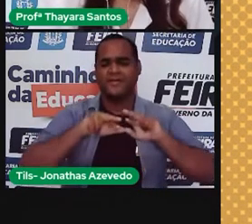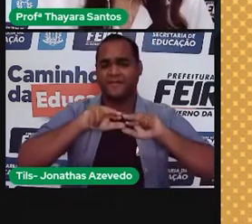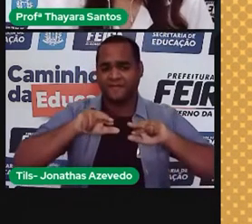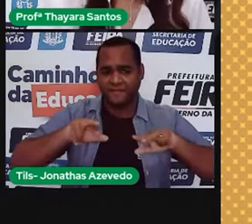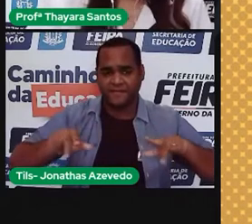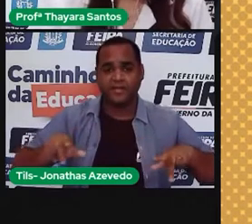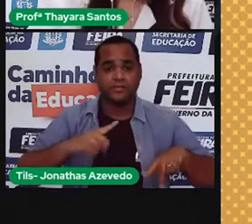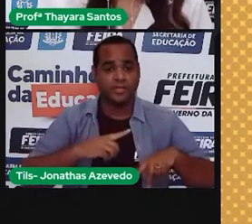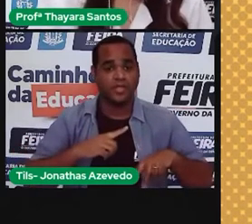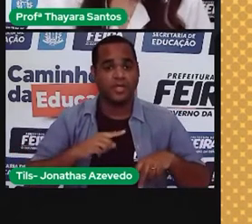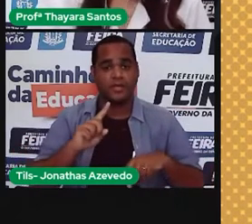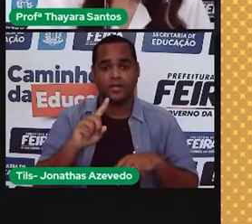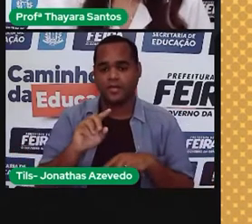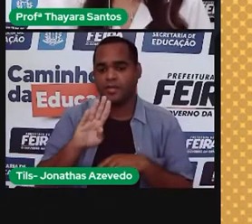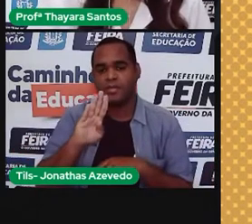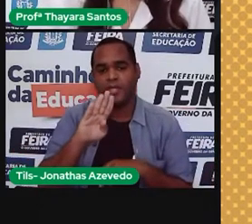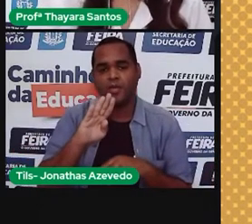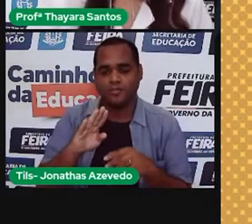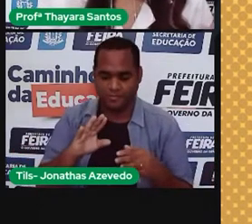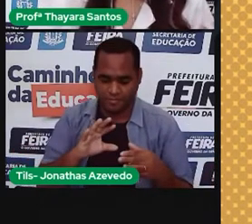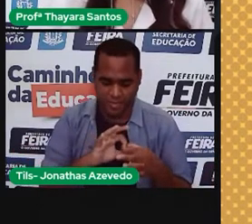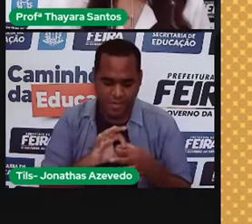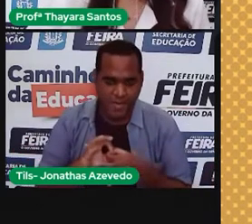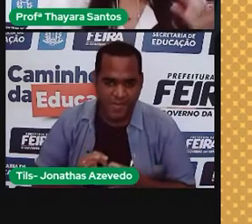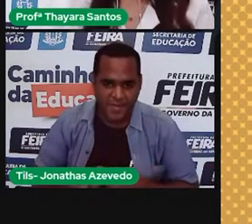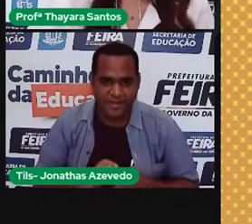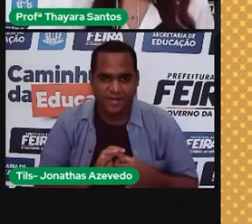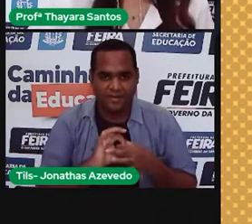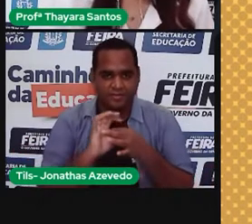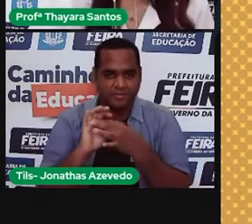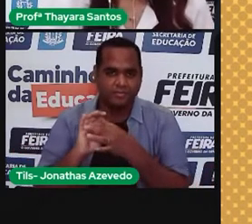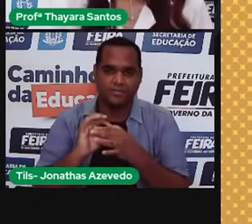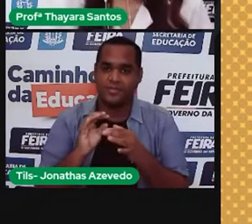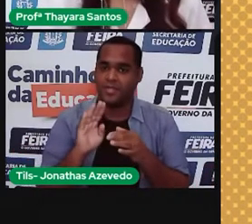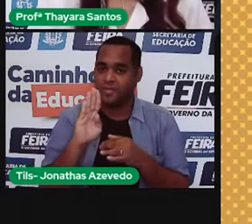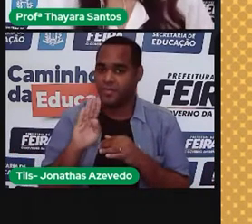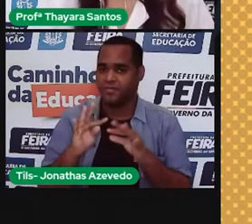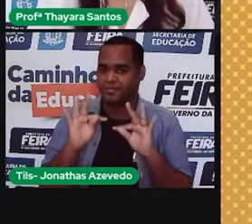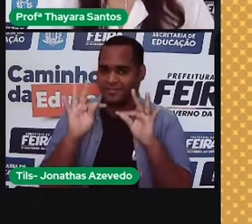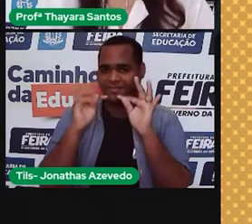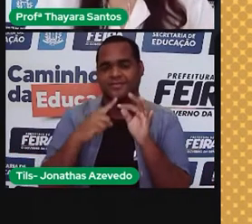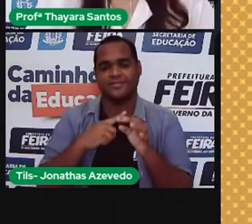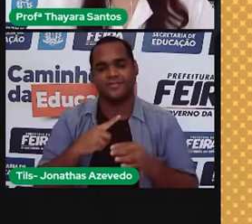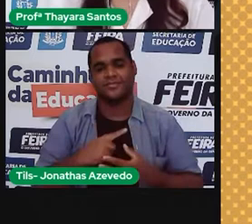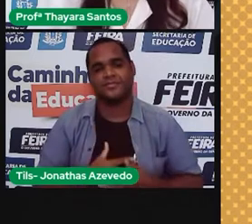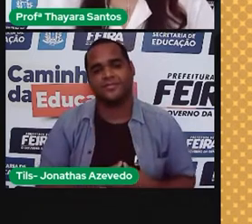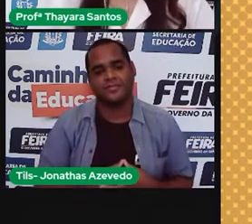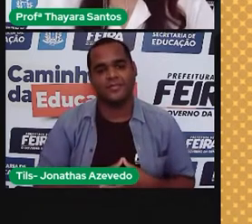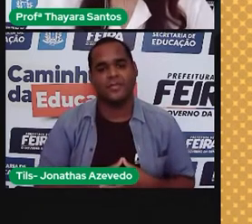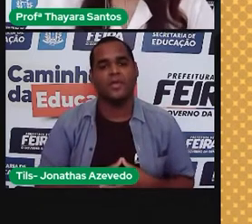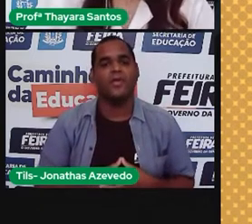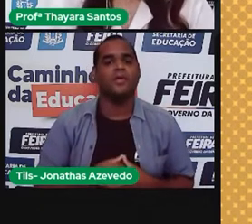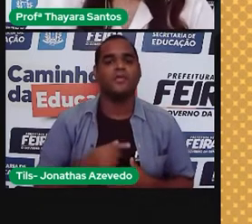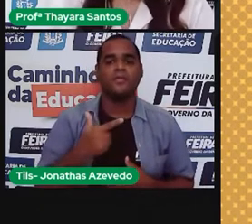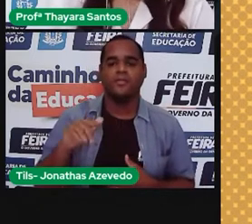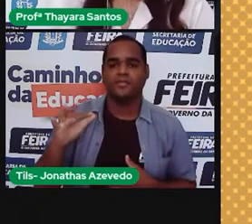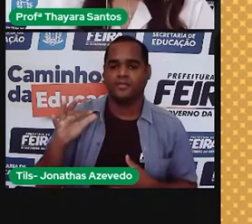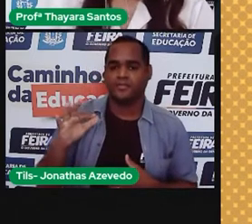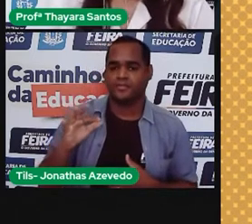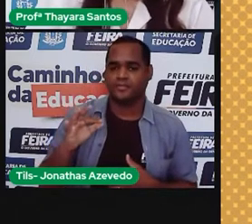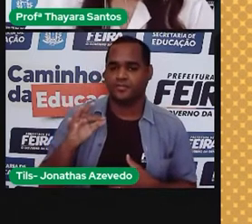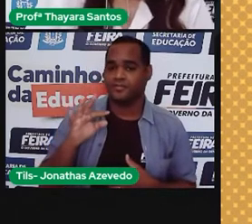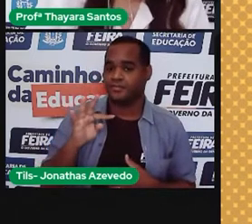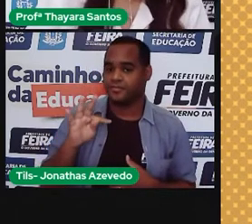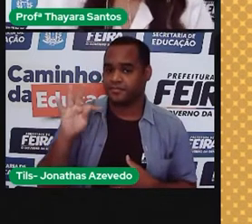exemplo de biomimética e foi produzida graças à biotecnologia. A gente tem um outro exemplo aqui que é a